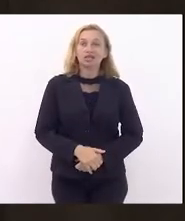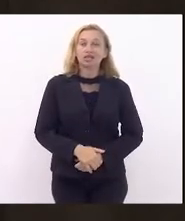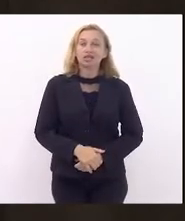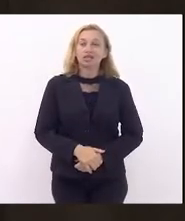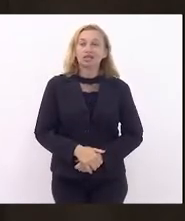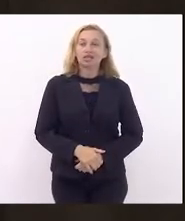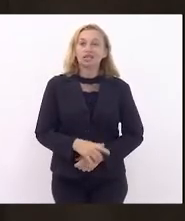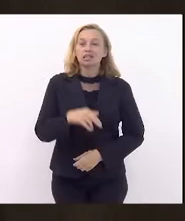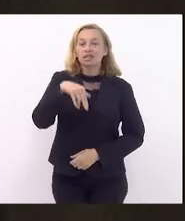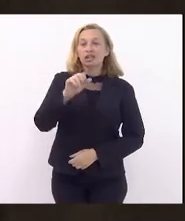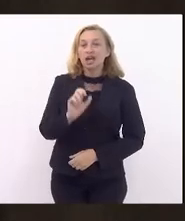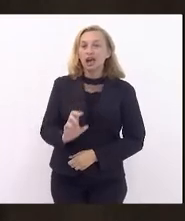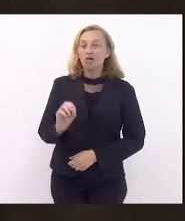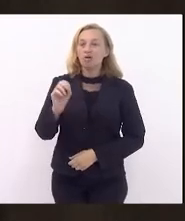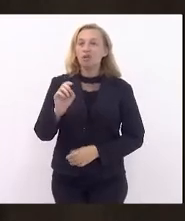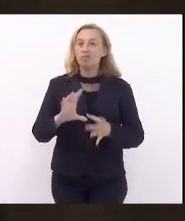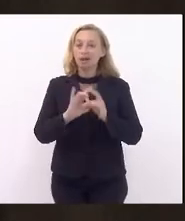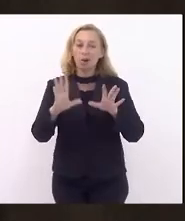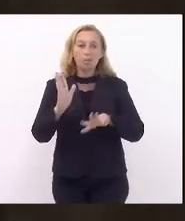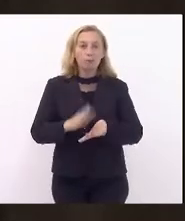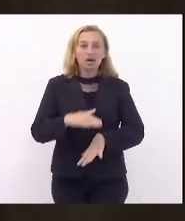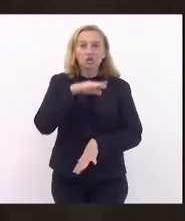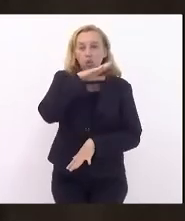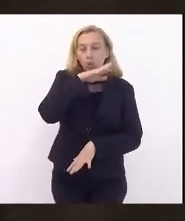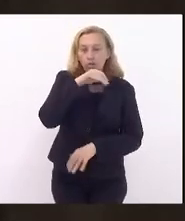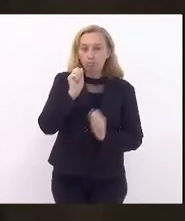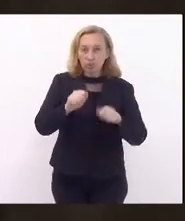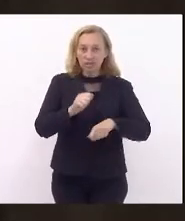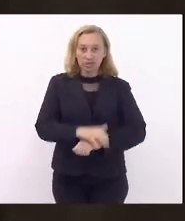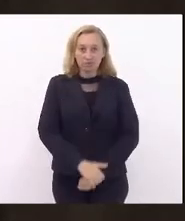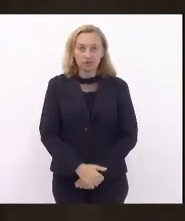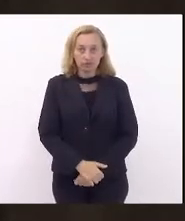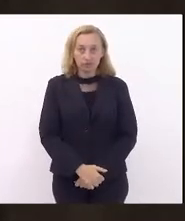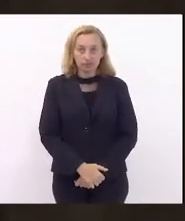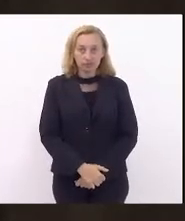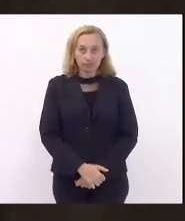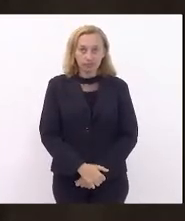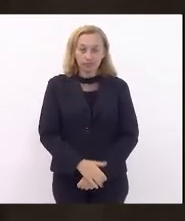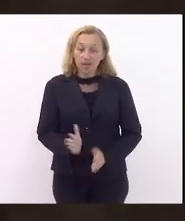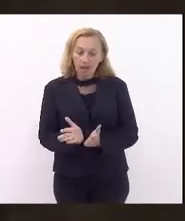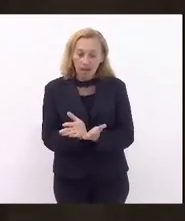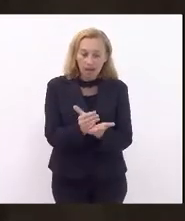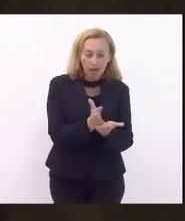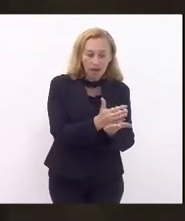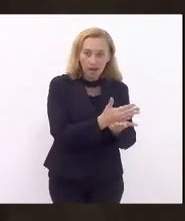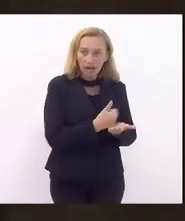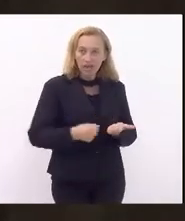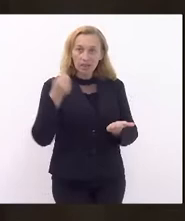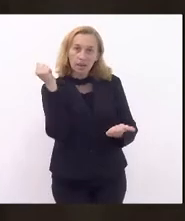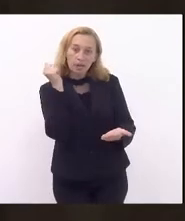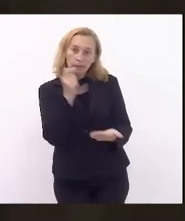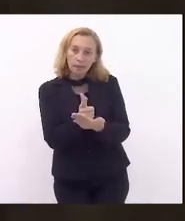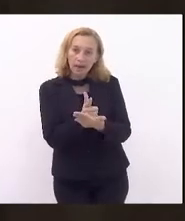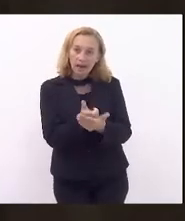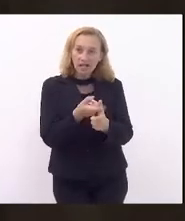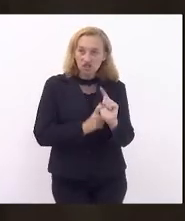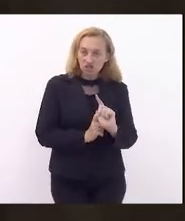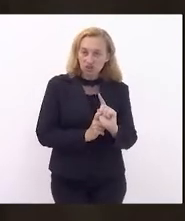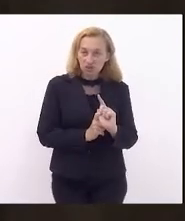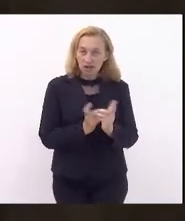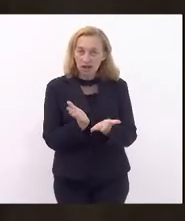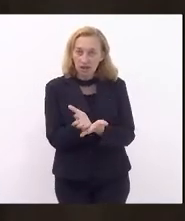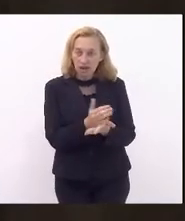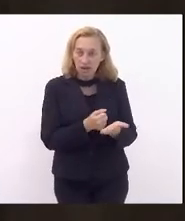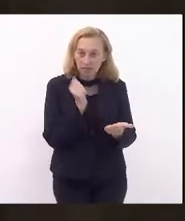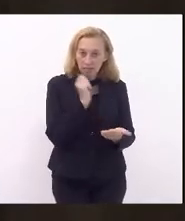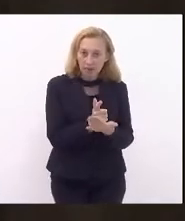neoliberal mais cruel possível. A recada paga a dívida. A recada paga a dívida.